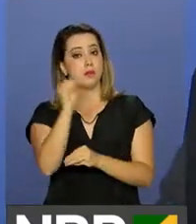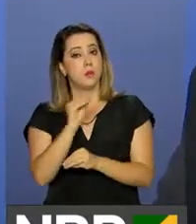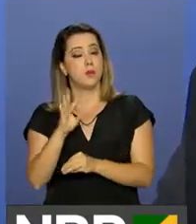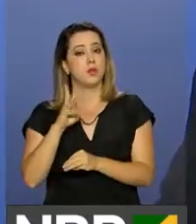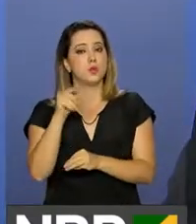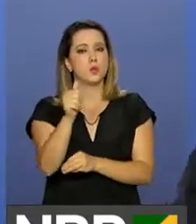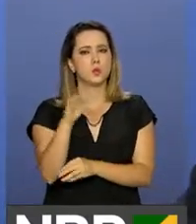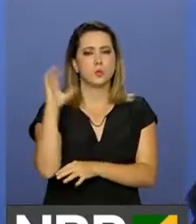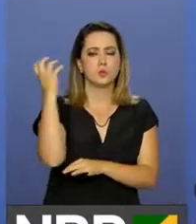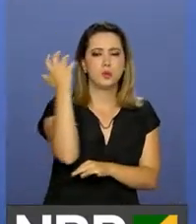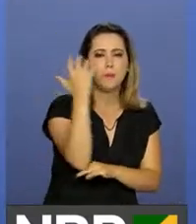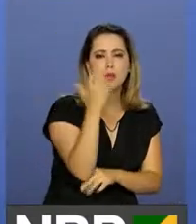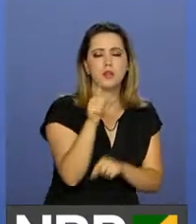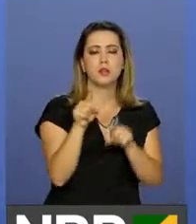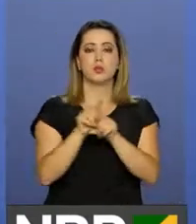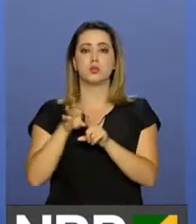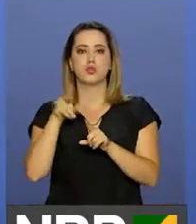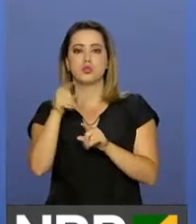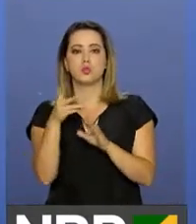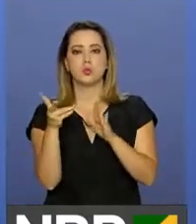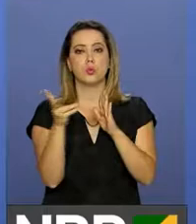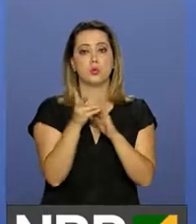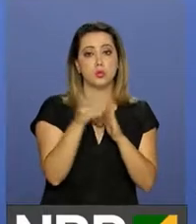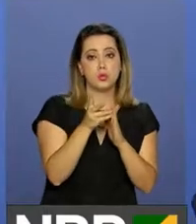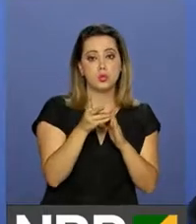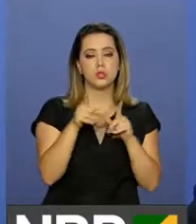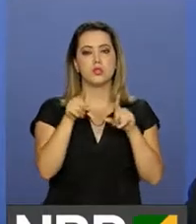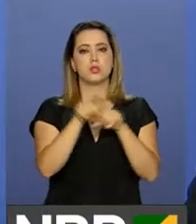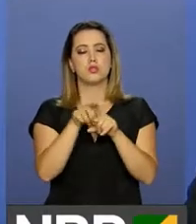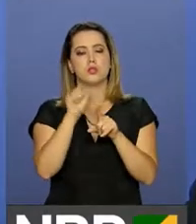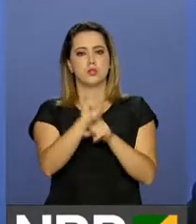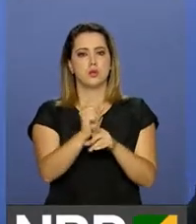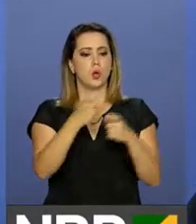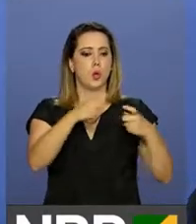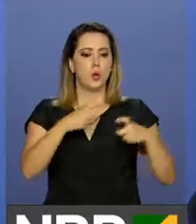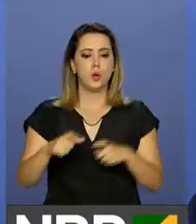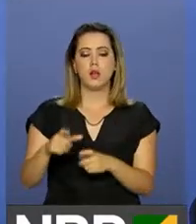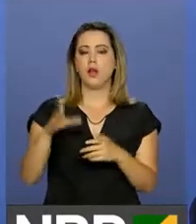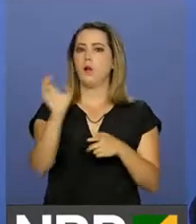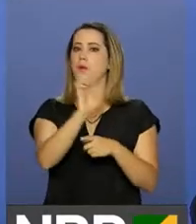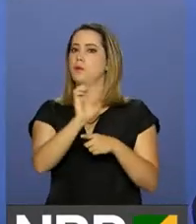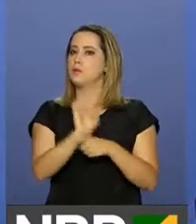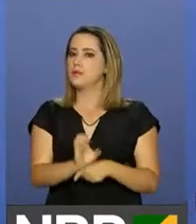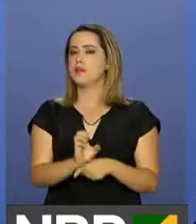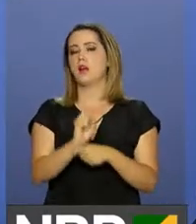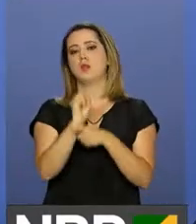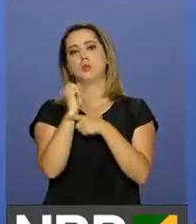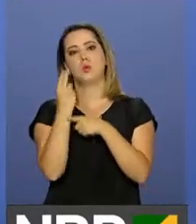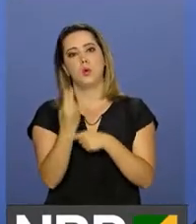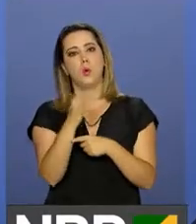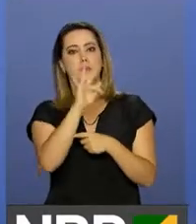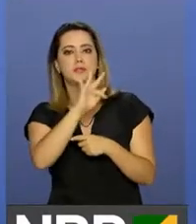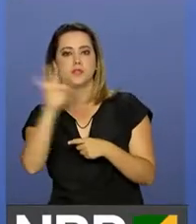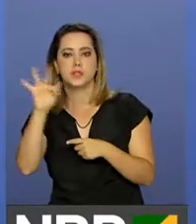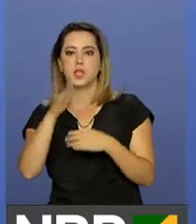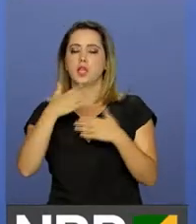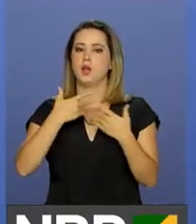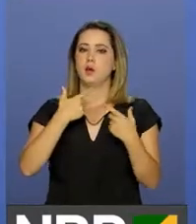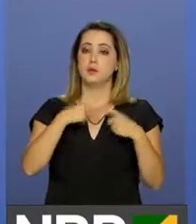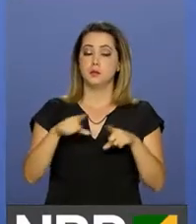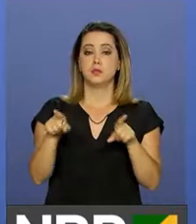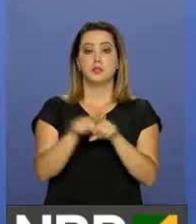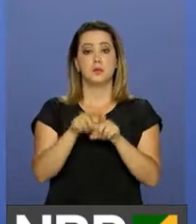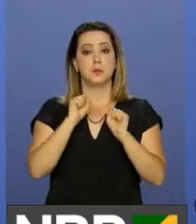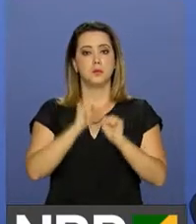as questões indígenas, sejam elas reservas estaduais, sejam elas reservas federais e de poder